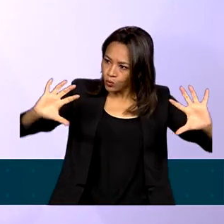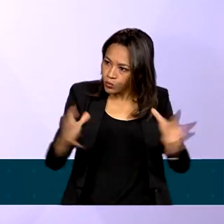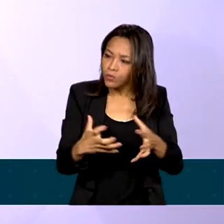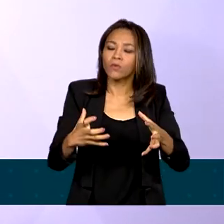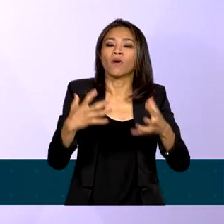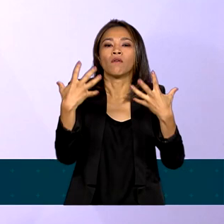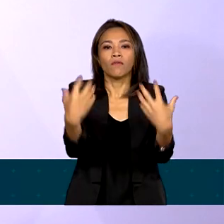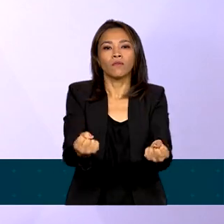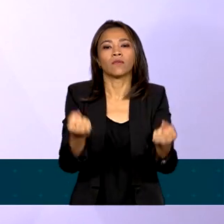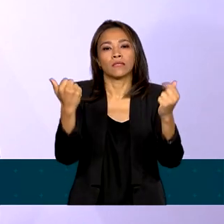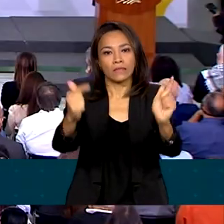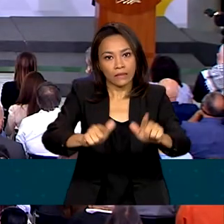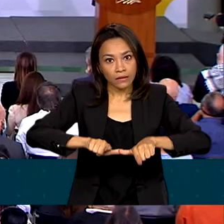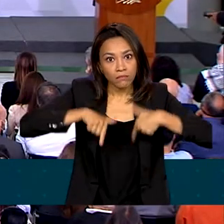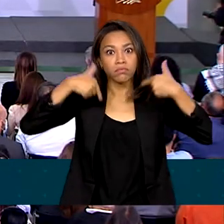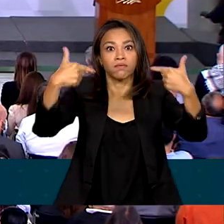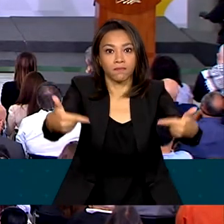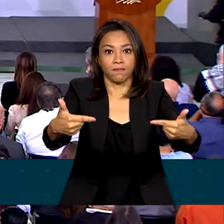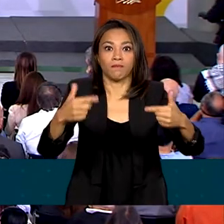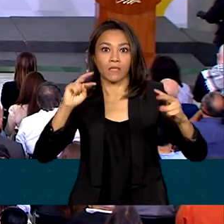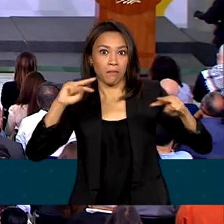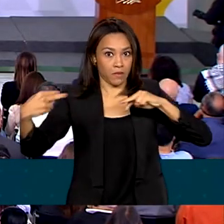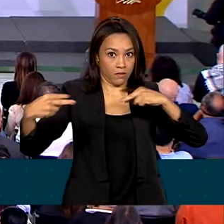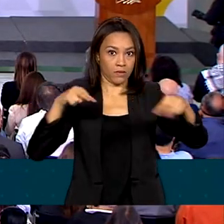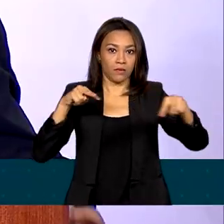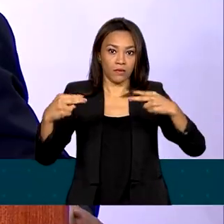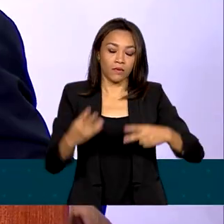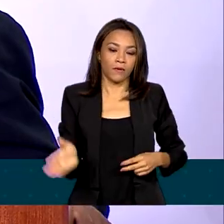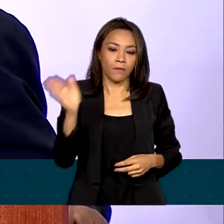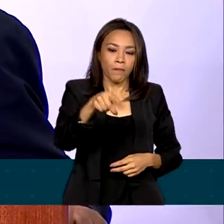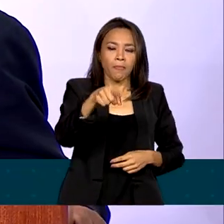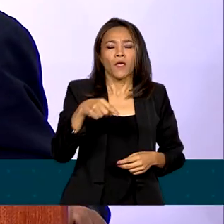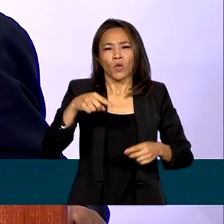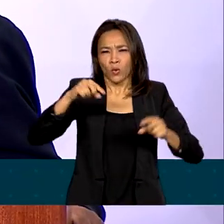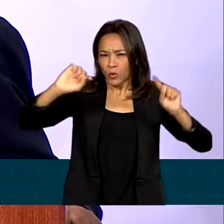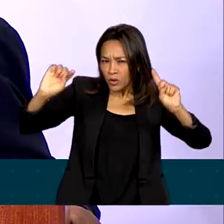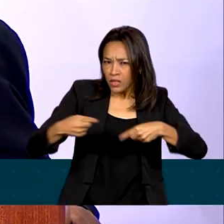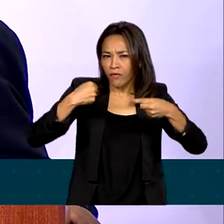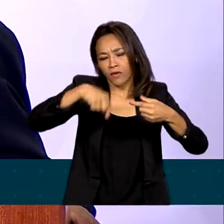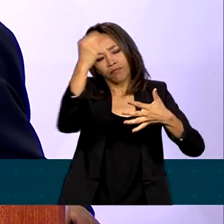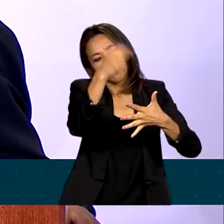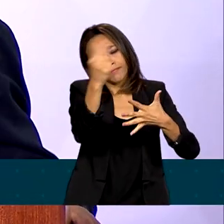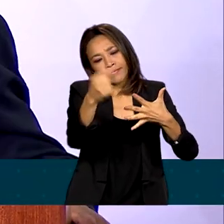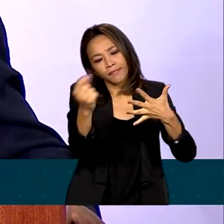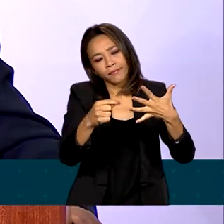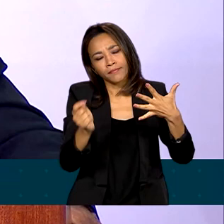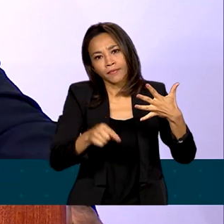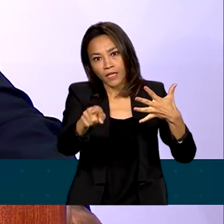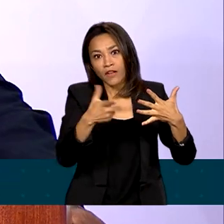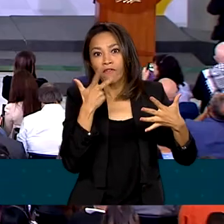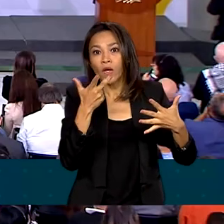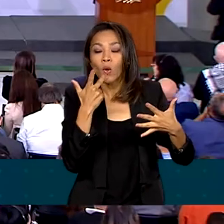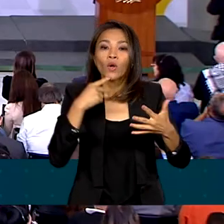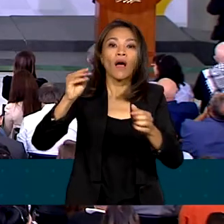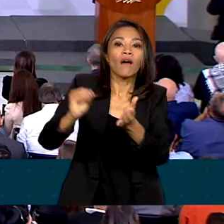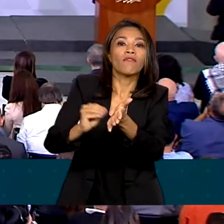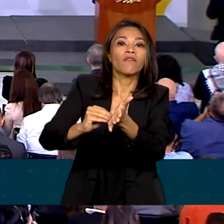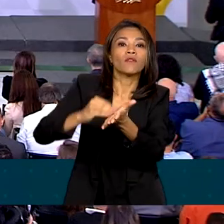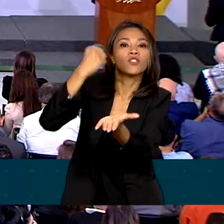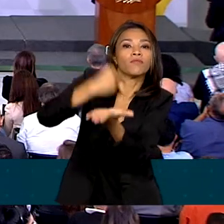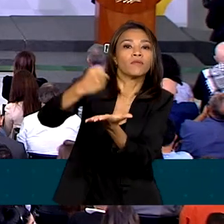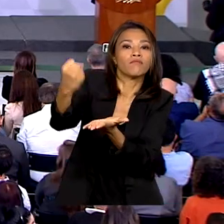trabalhar nessa perspectiva. Entre os desafios identificados pelo ministro do Trabalho, está a informalidade. Nós